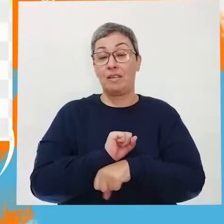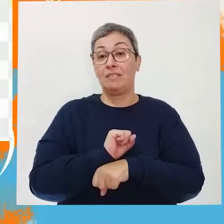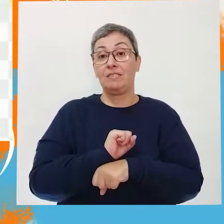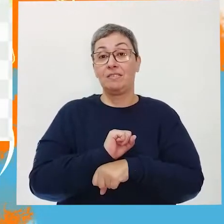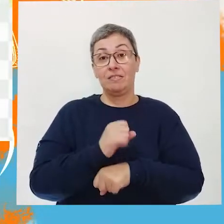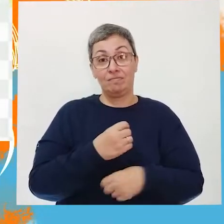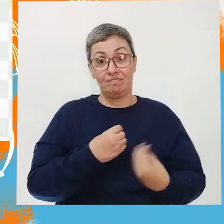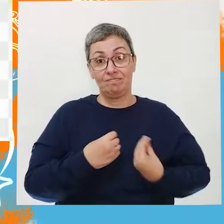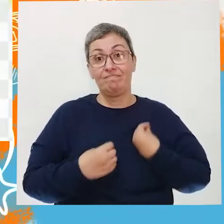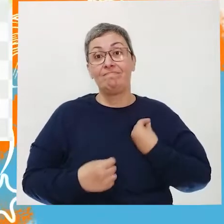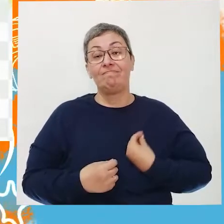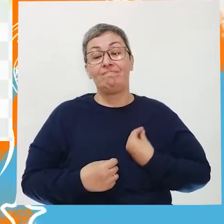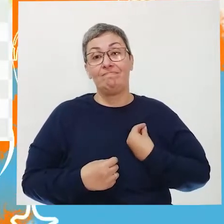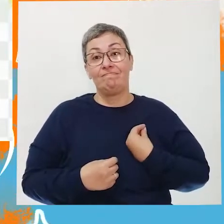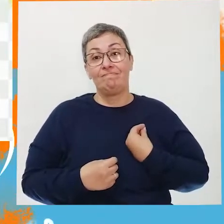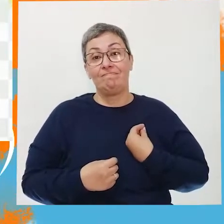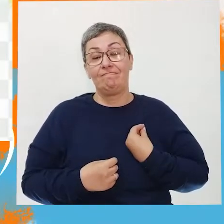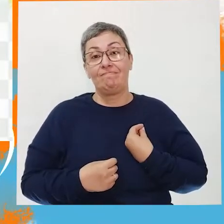lhe impeça de viver.